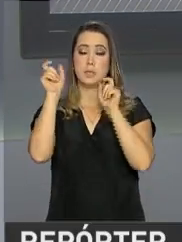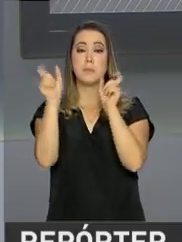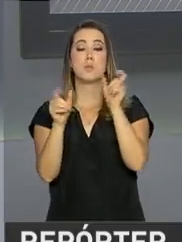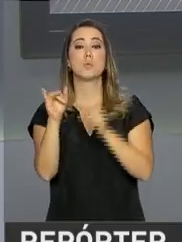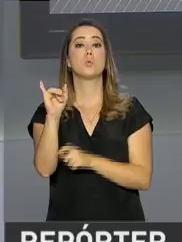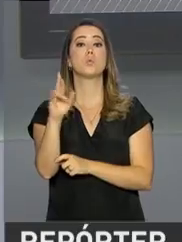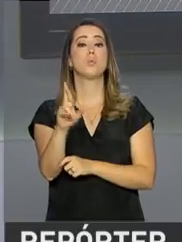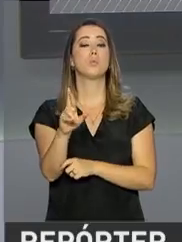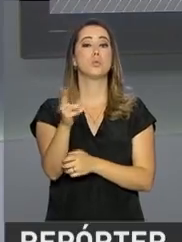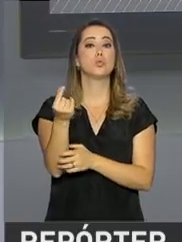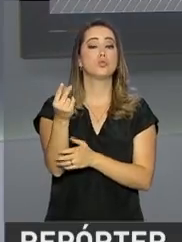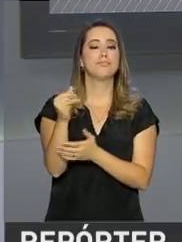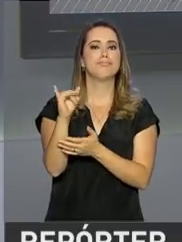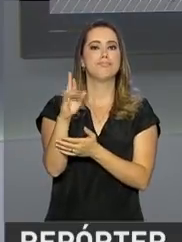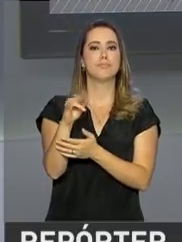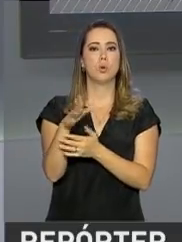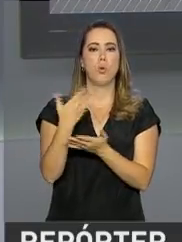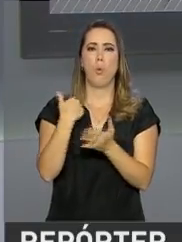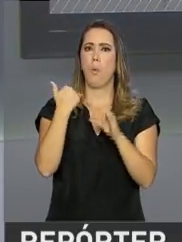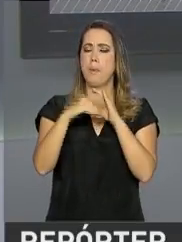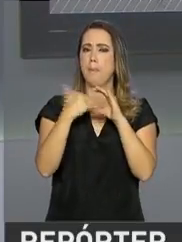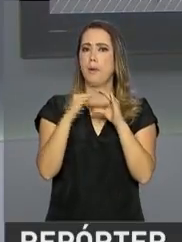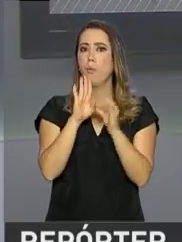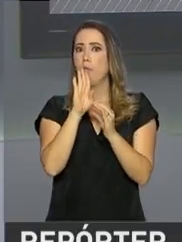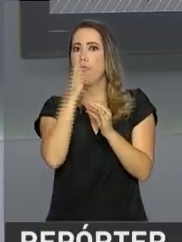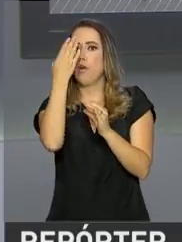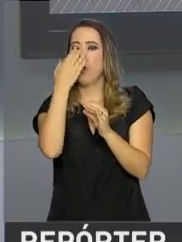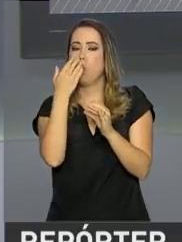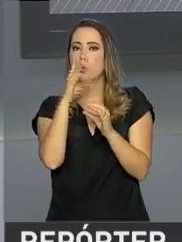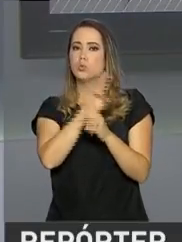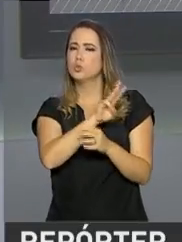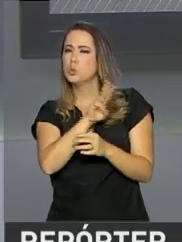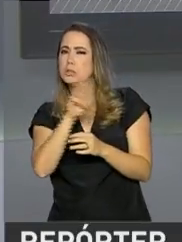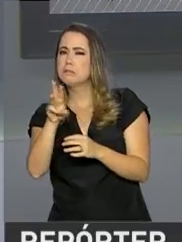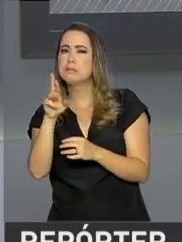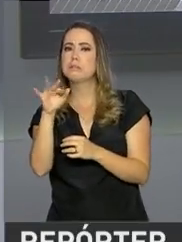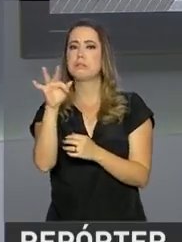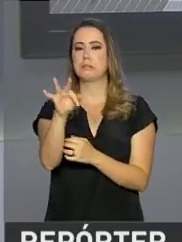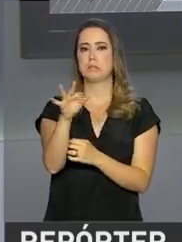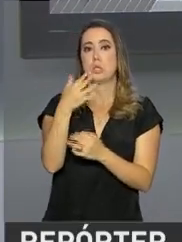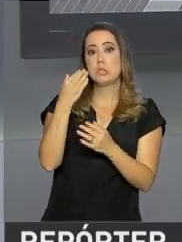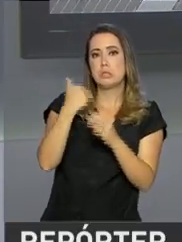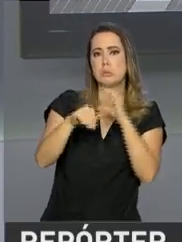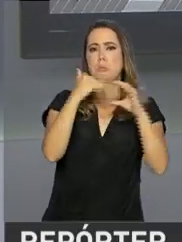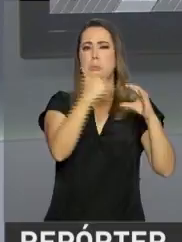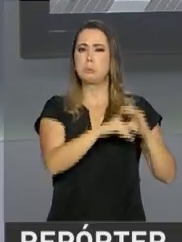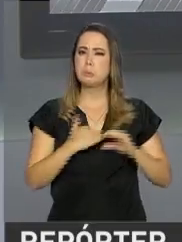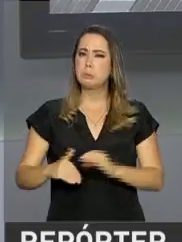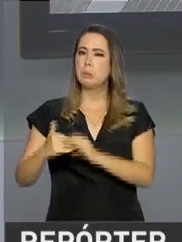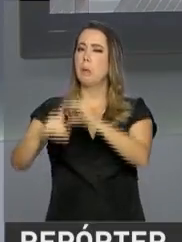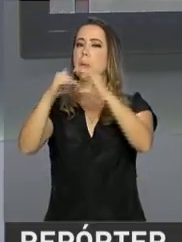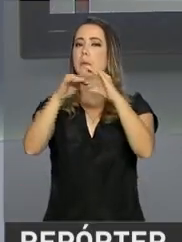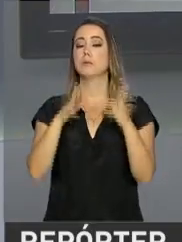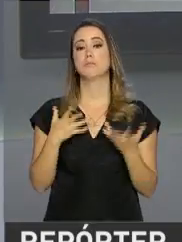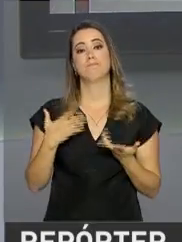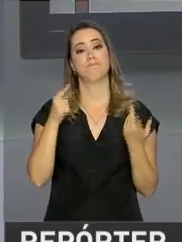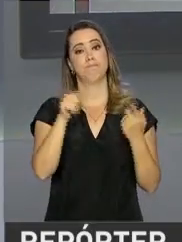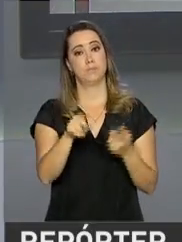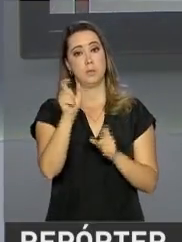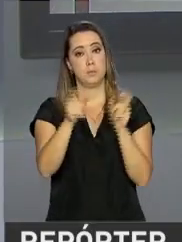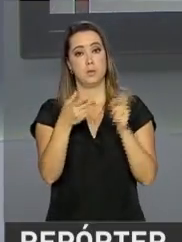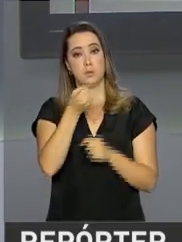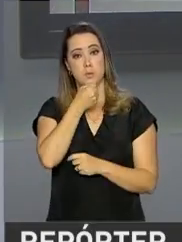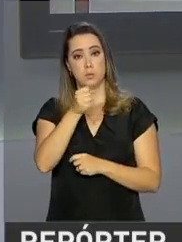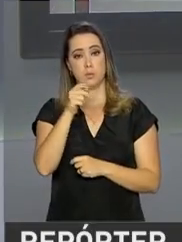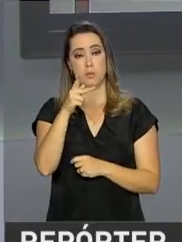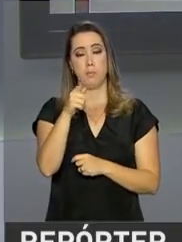alerta aos contribuintes. Um e-mail falso com o endereço da Receita Federal está sendo enviado para muita gente. Quem tem as informações para a